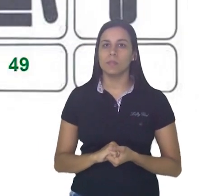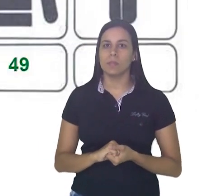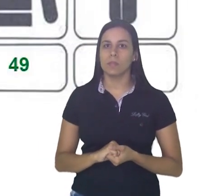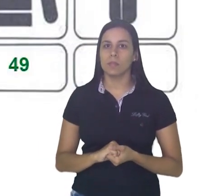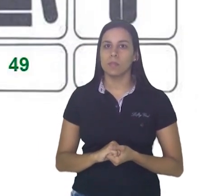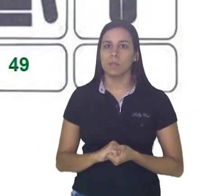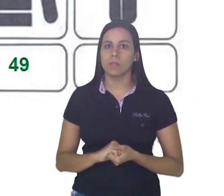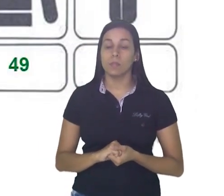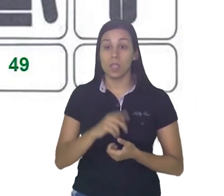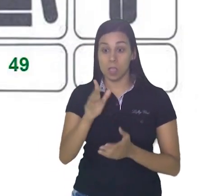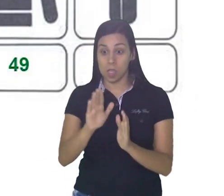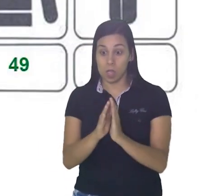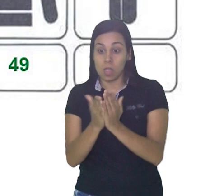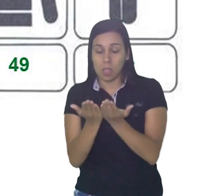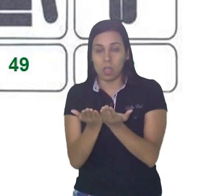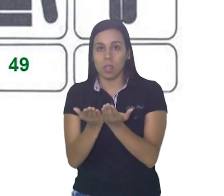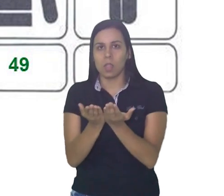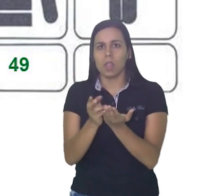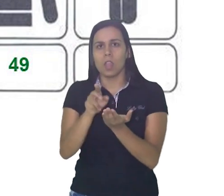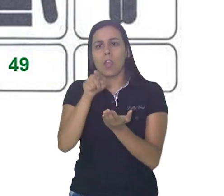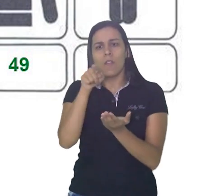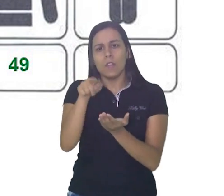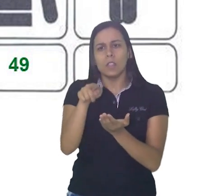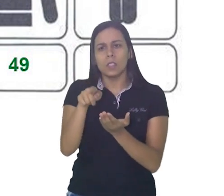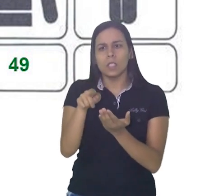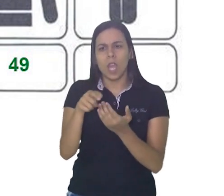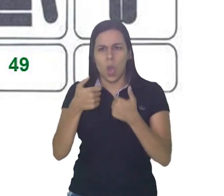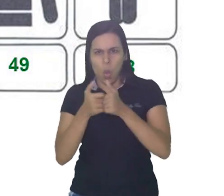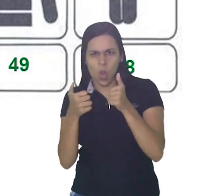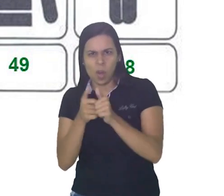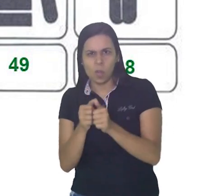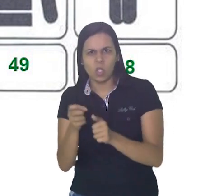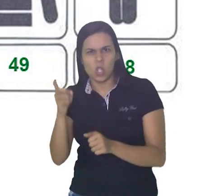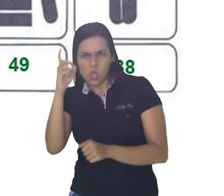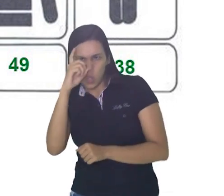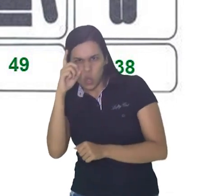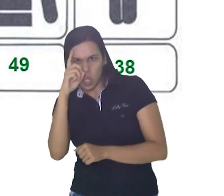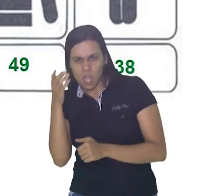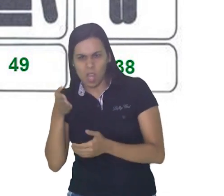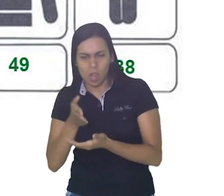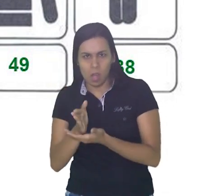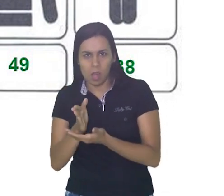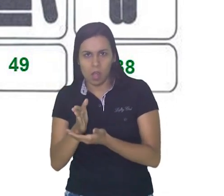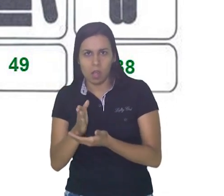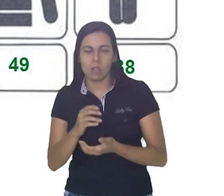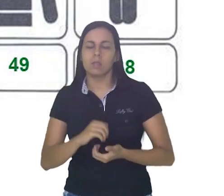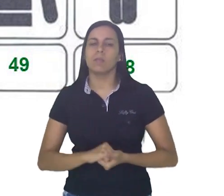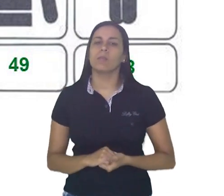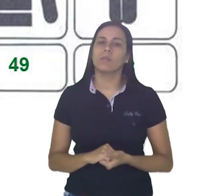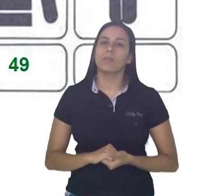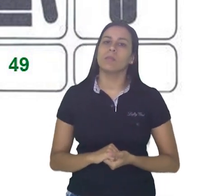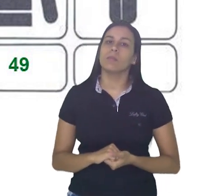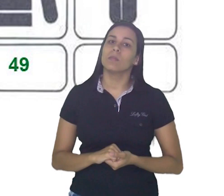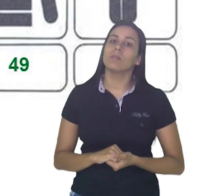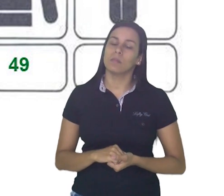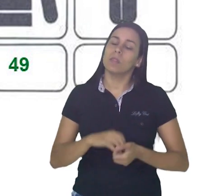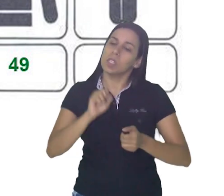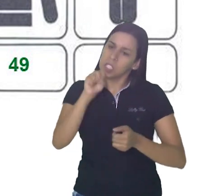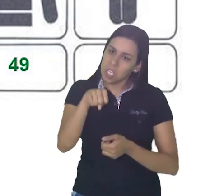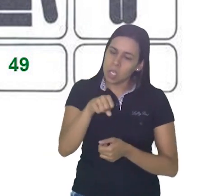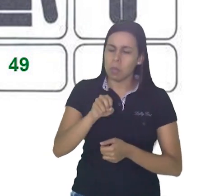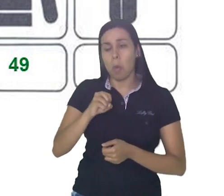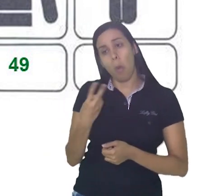Registre em seu caderno. Você utiliza o ônibus com frequência? Sim? Muito bem. Então, escreva aí.